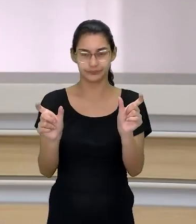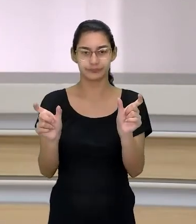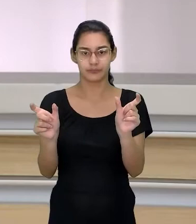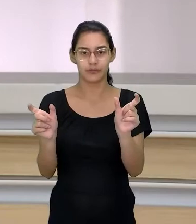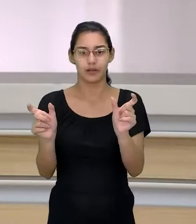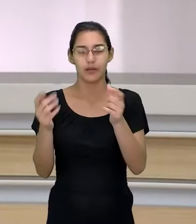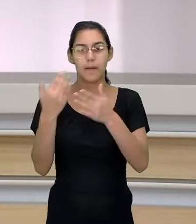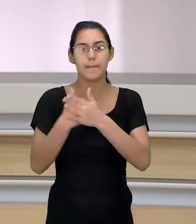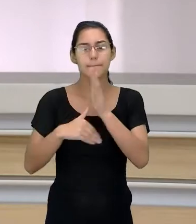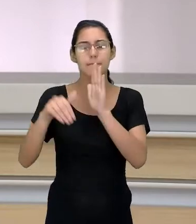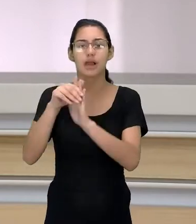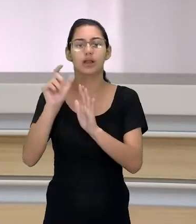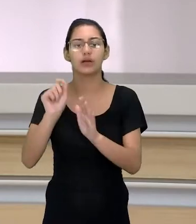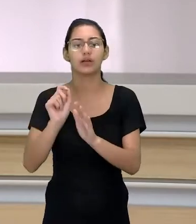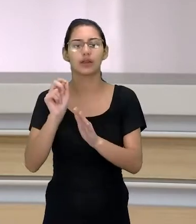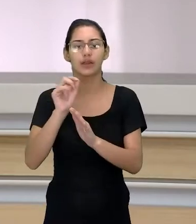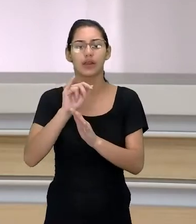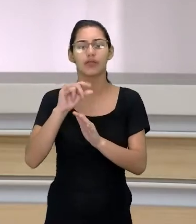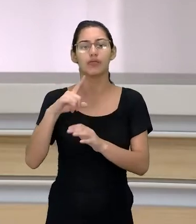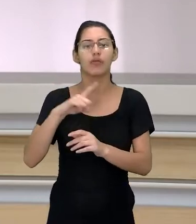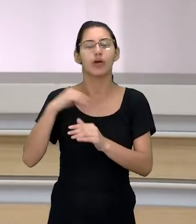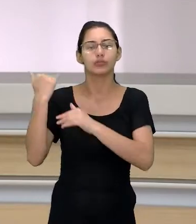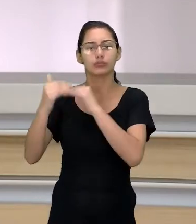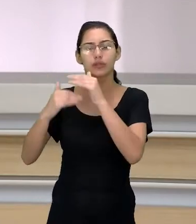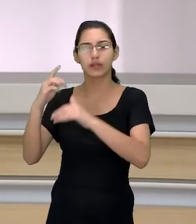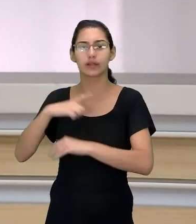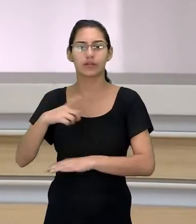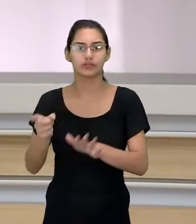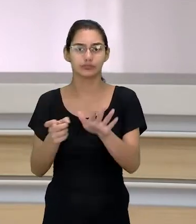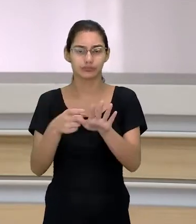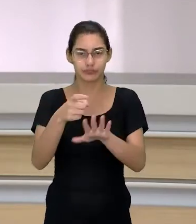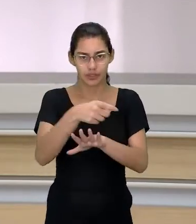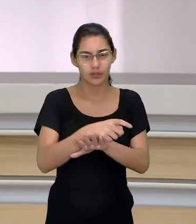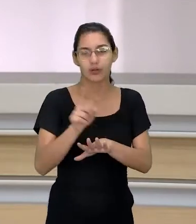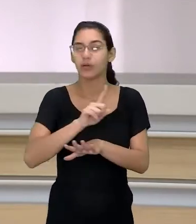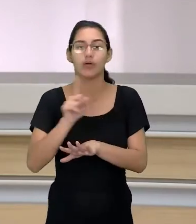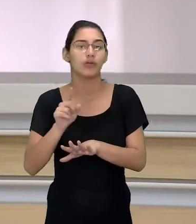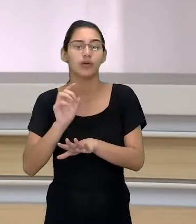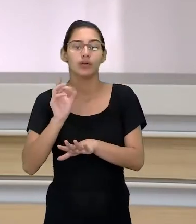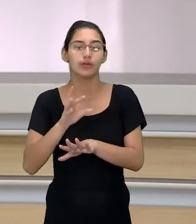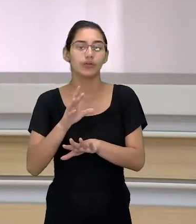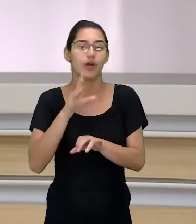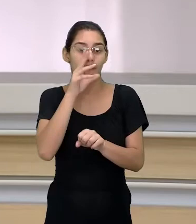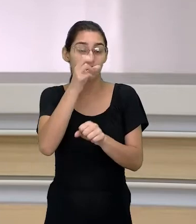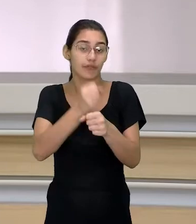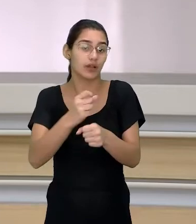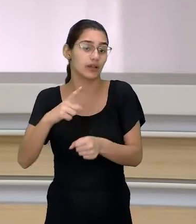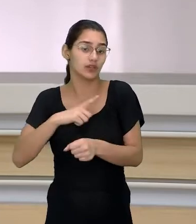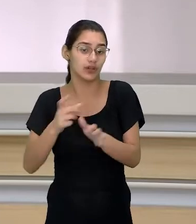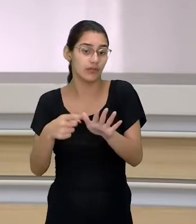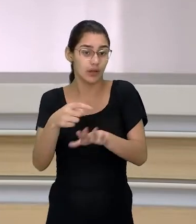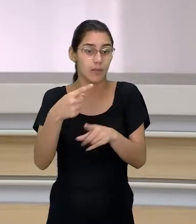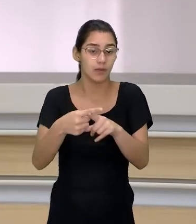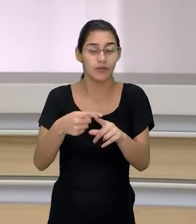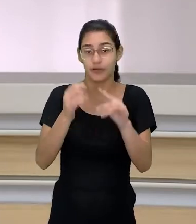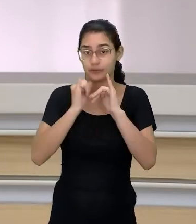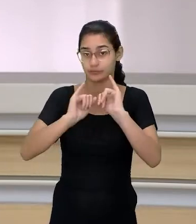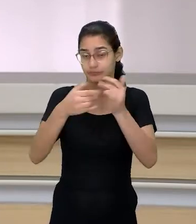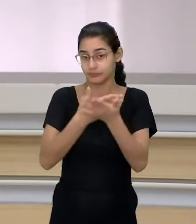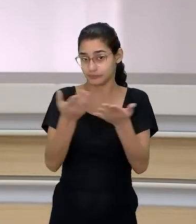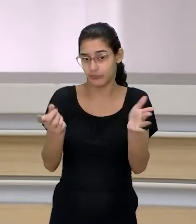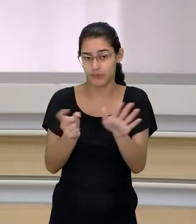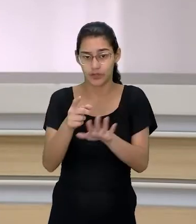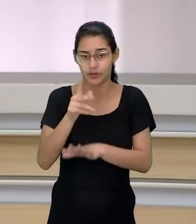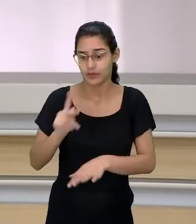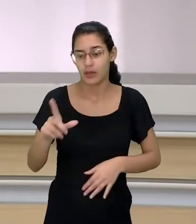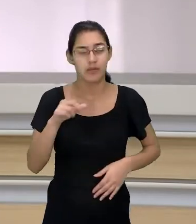boa parte do que validou esses processos de fake news não foram nem a existência dessas fake news. Porque foi o que eu disse para vocês, fake